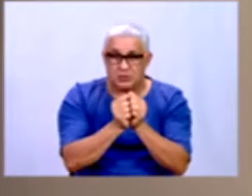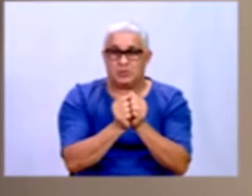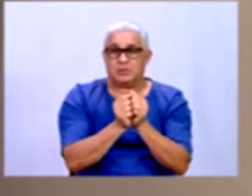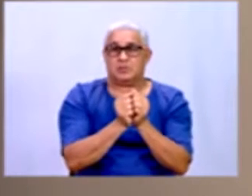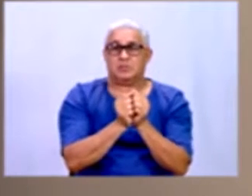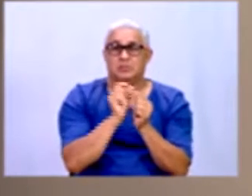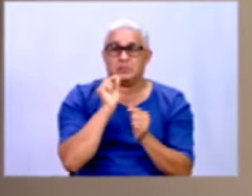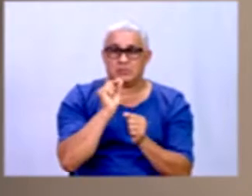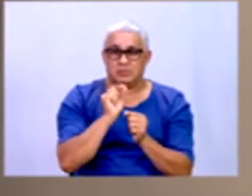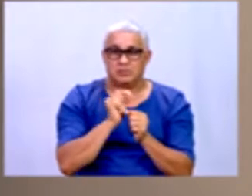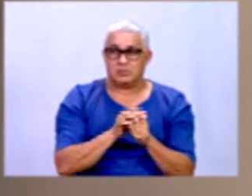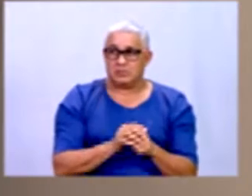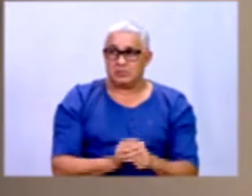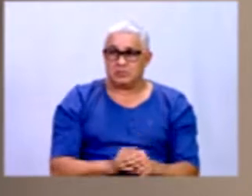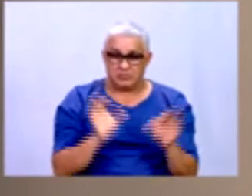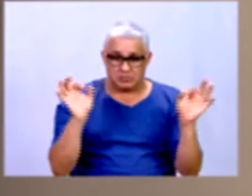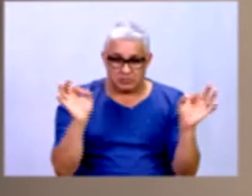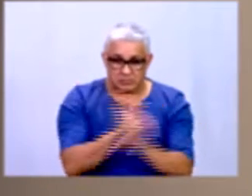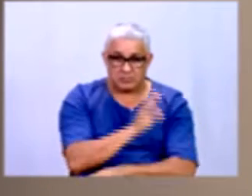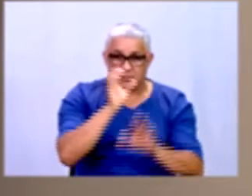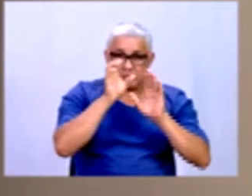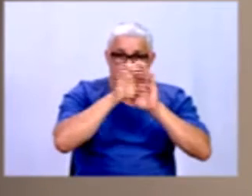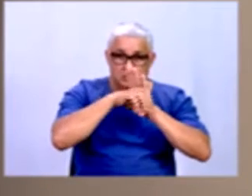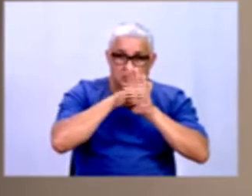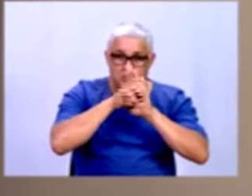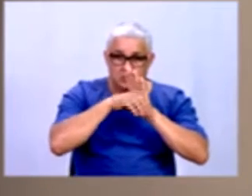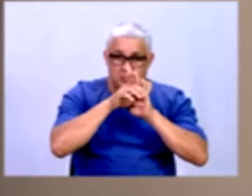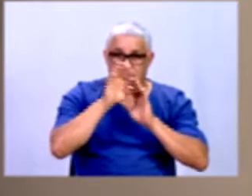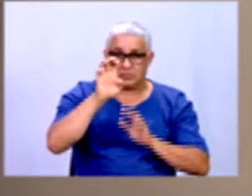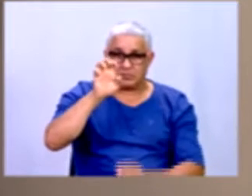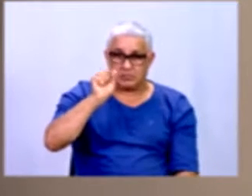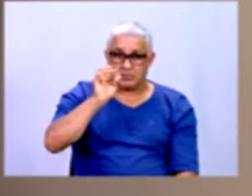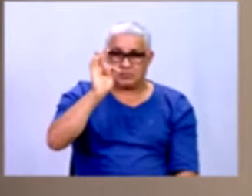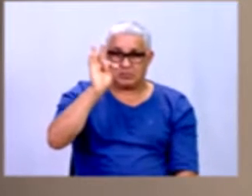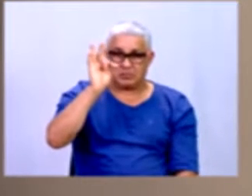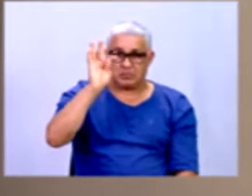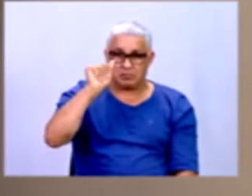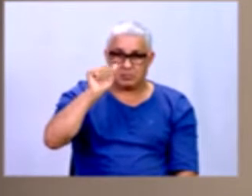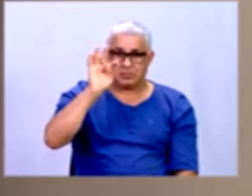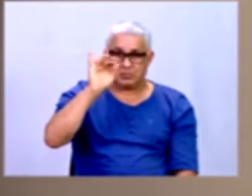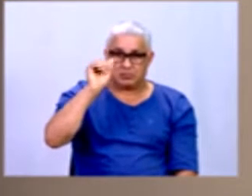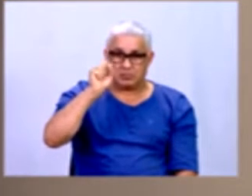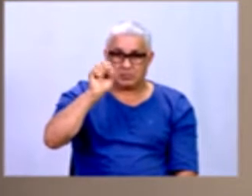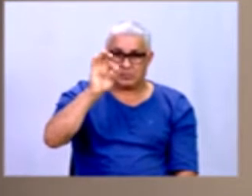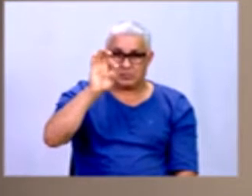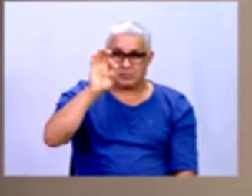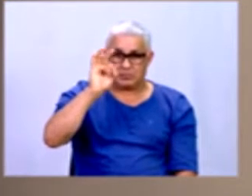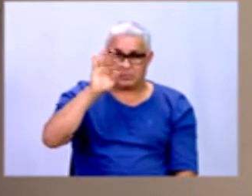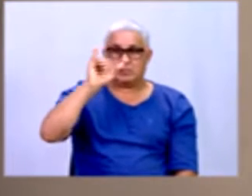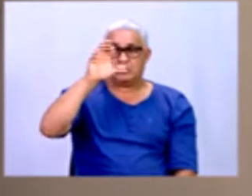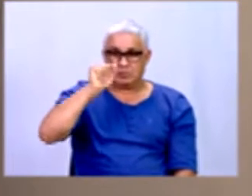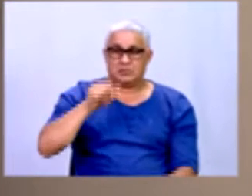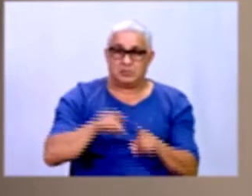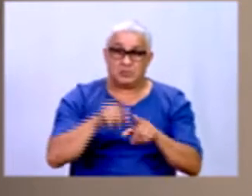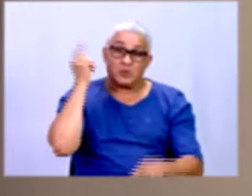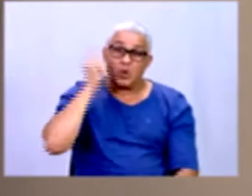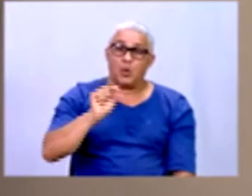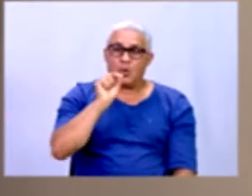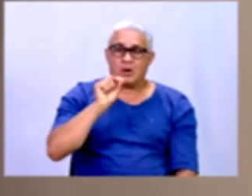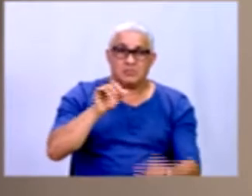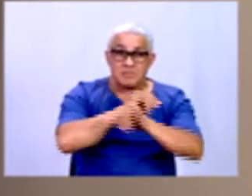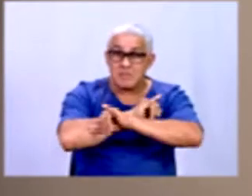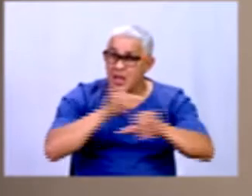conceituar a estatística e a gente vai conseguir fazer, a gente consegue muitas